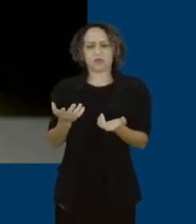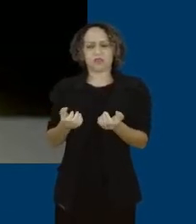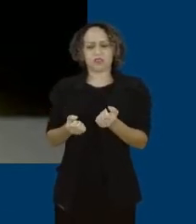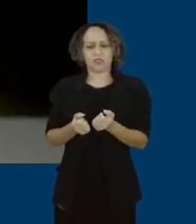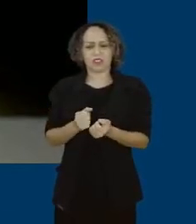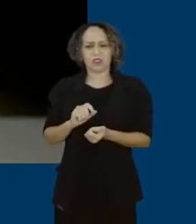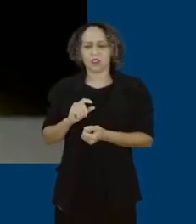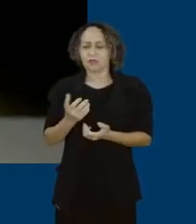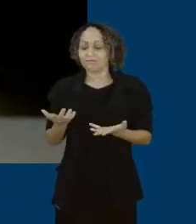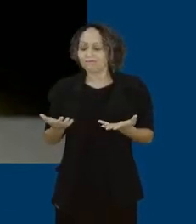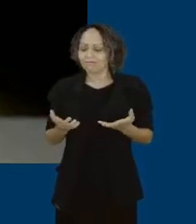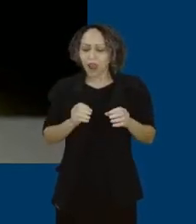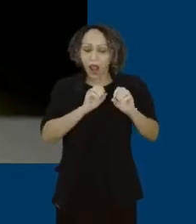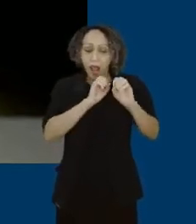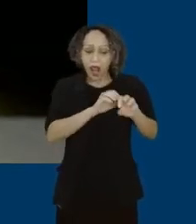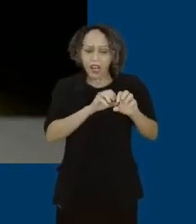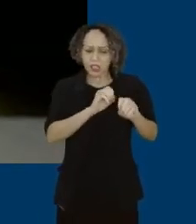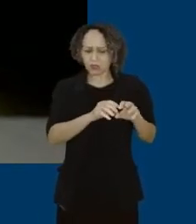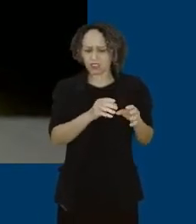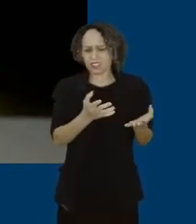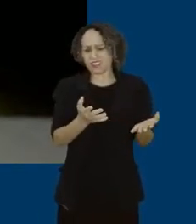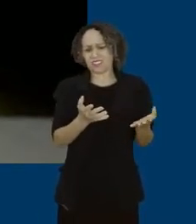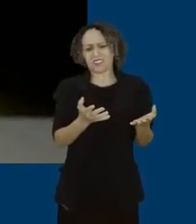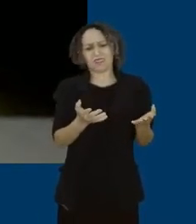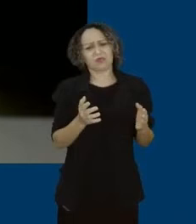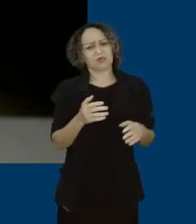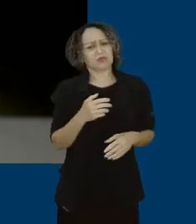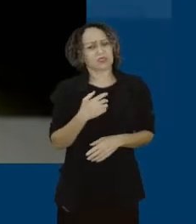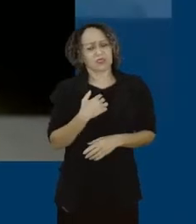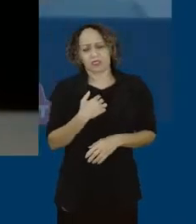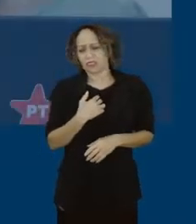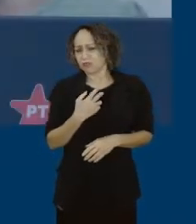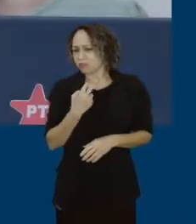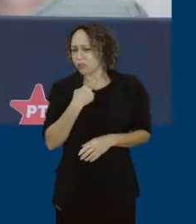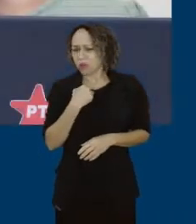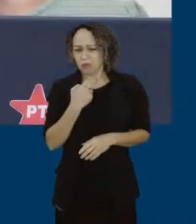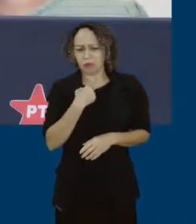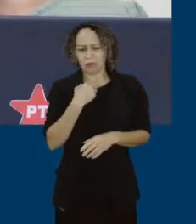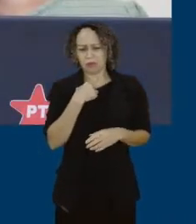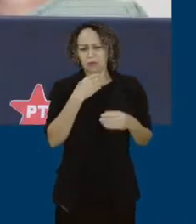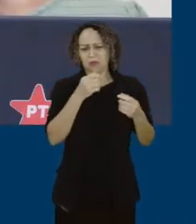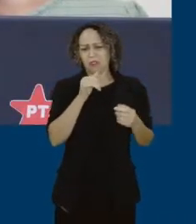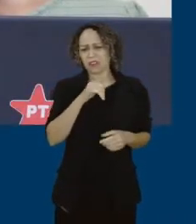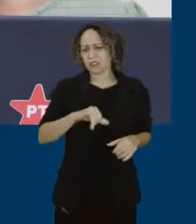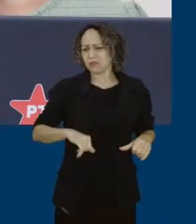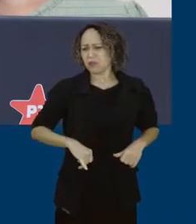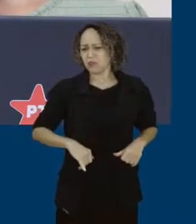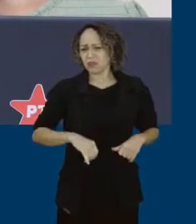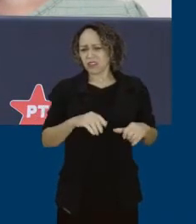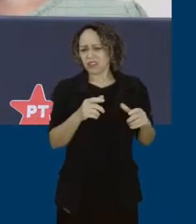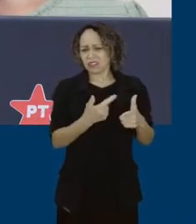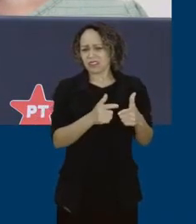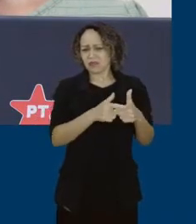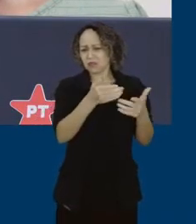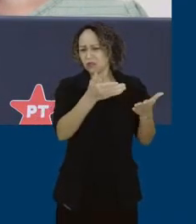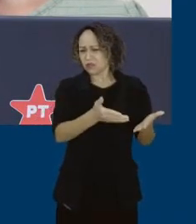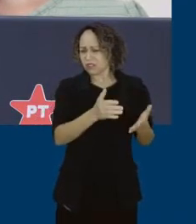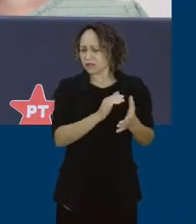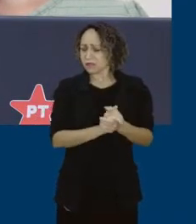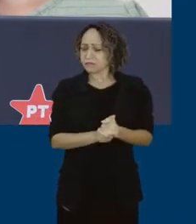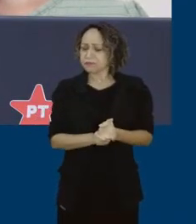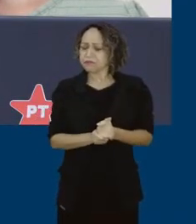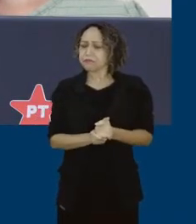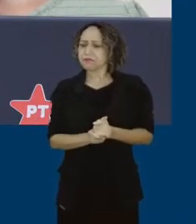A educação não pode passar por este vexame. Nós estamos, por exemplo, em Minas Gerais, com mais de 30 dias de greve, as professoras